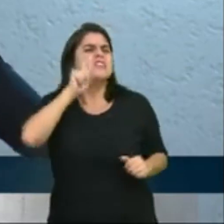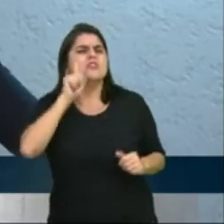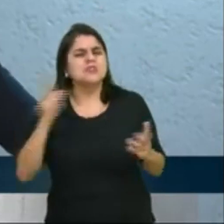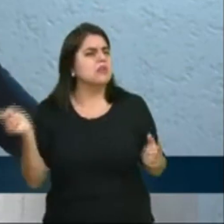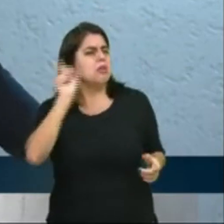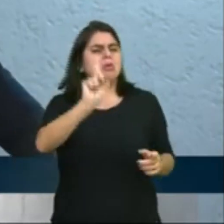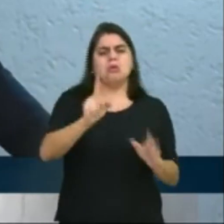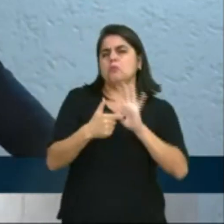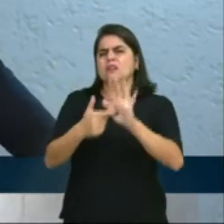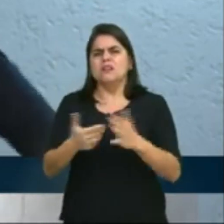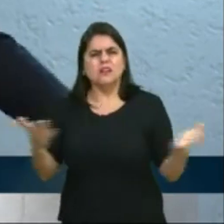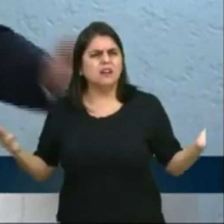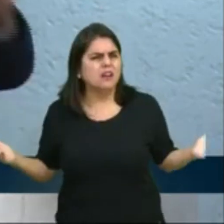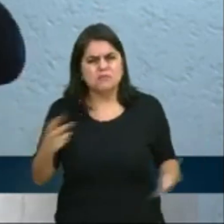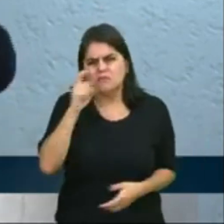hipócritas?